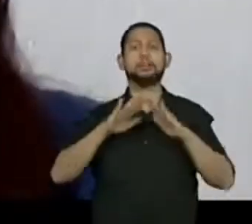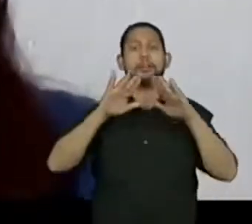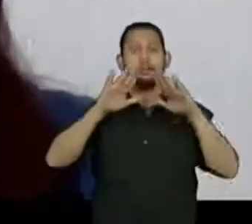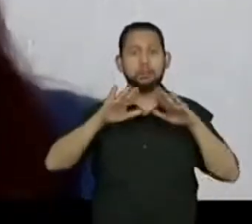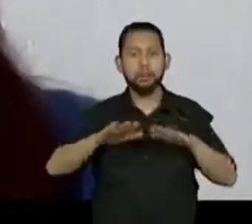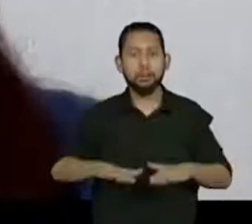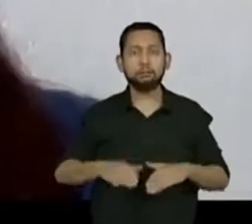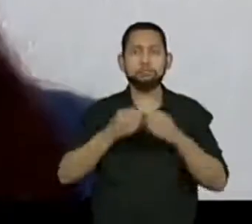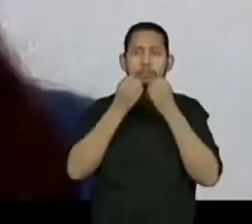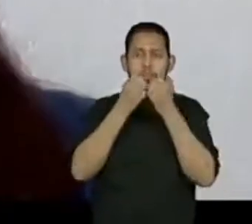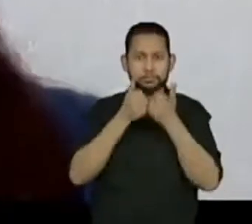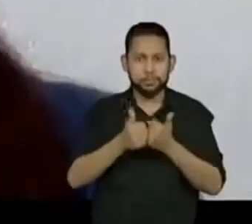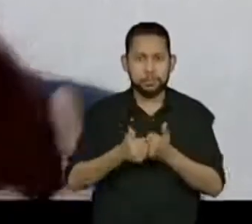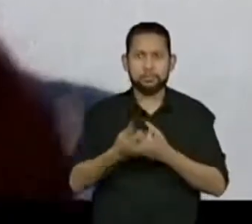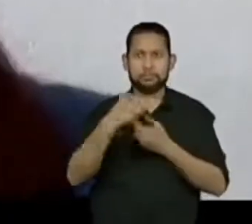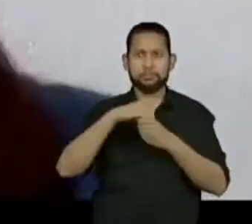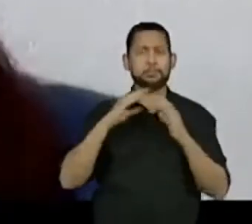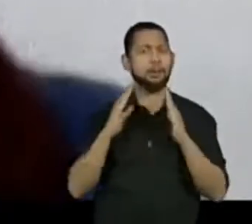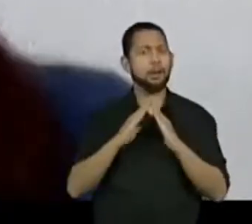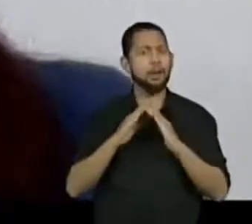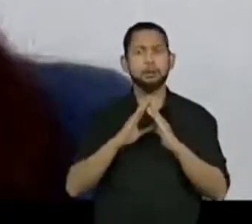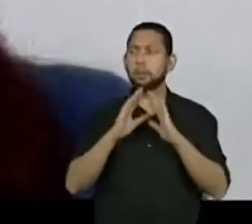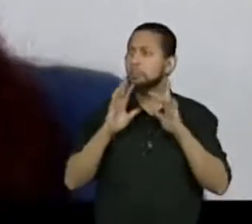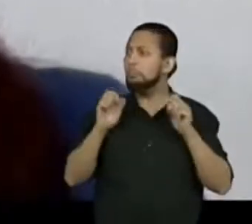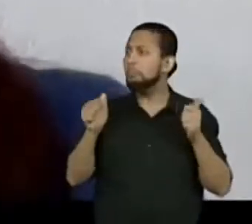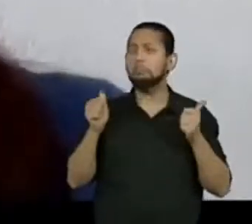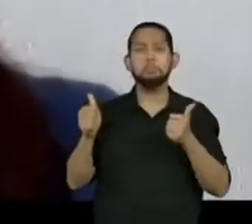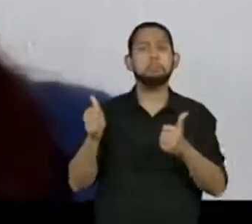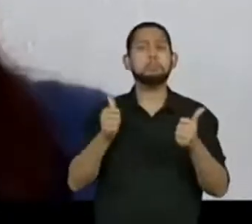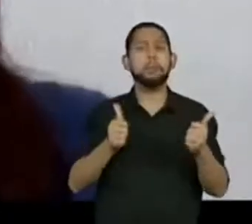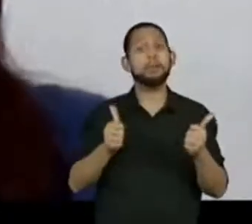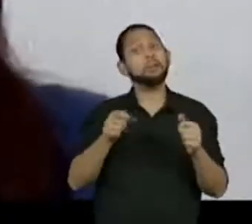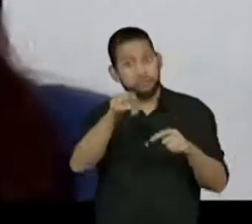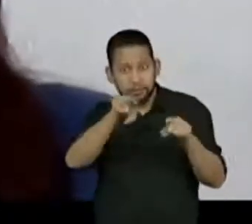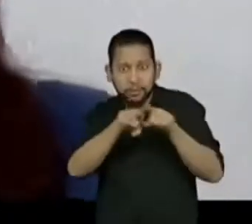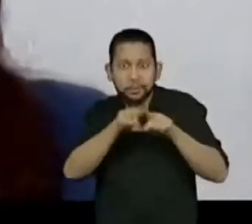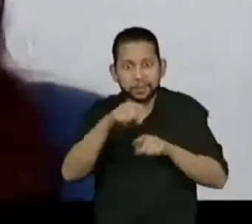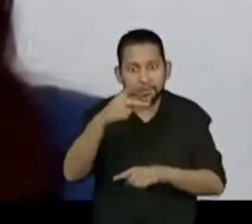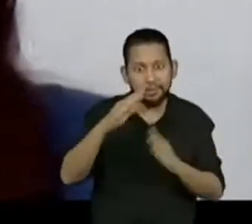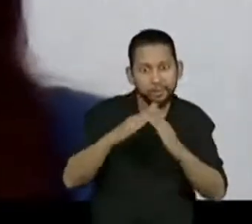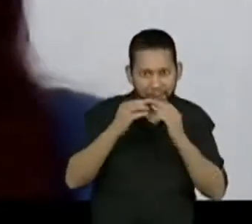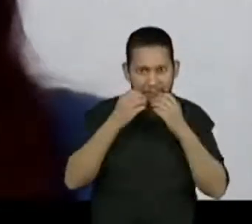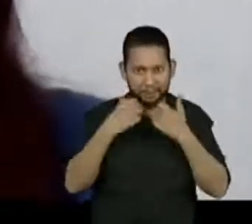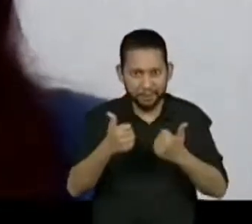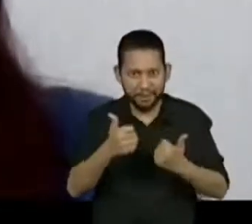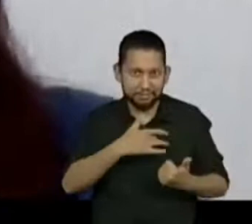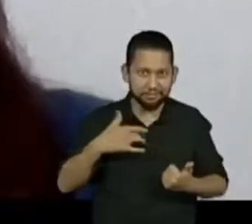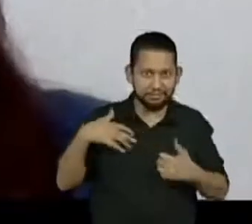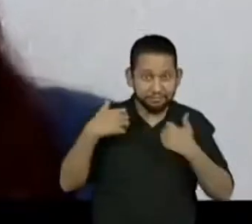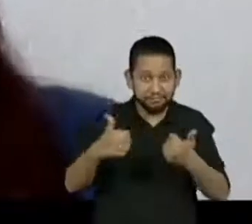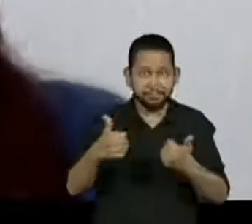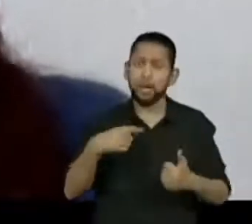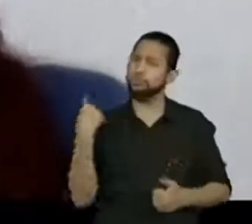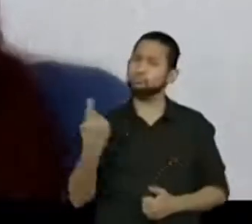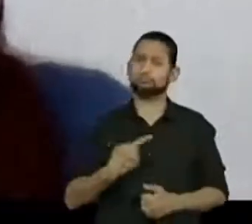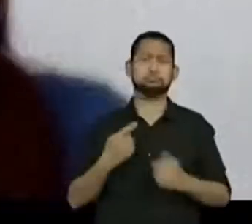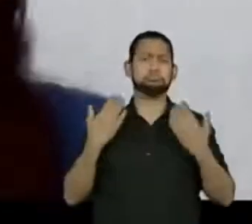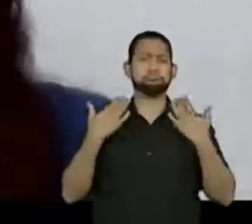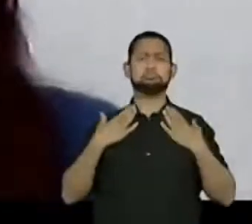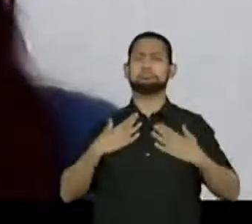todo mundo na minha casa está bem. E eu espero que vocês estejam bem aí na casa de vocês também, tá?